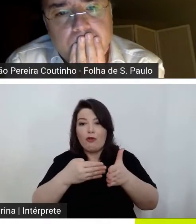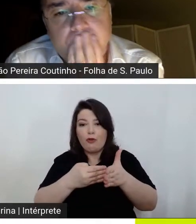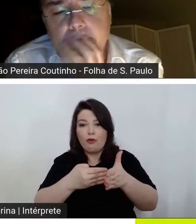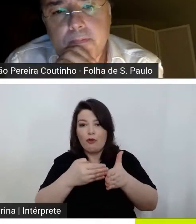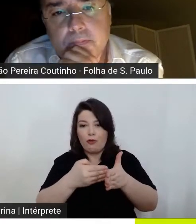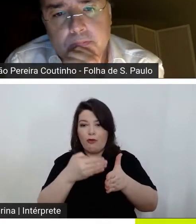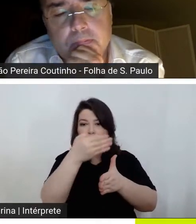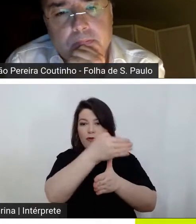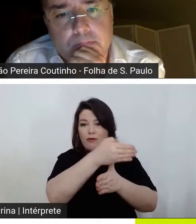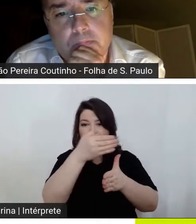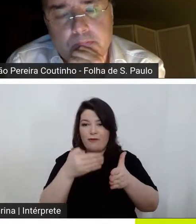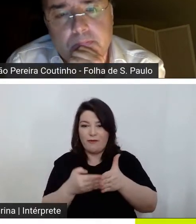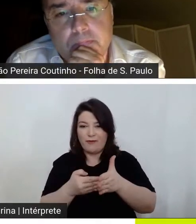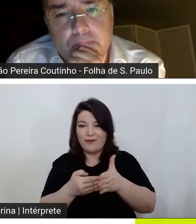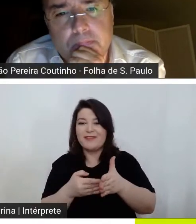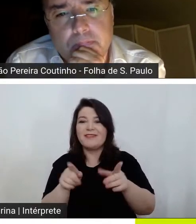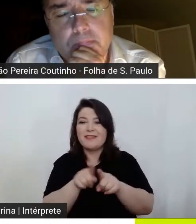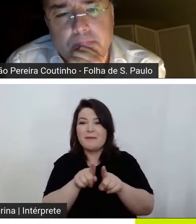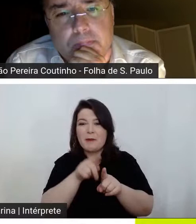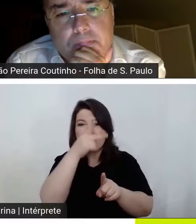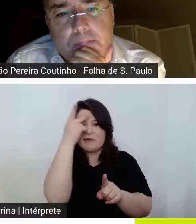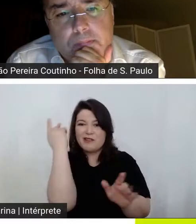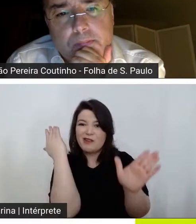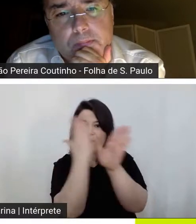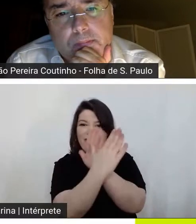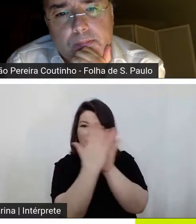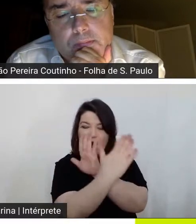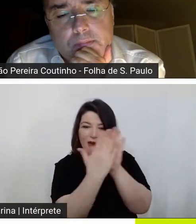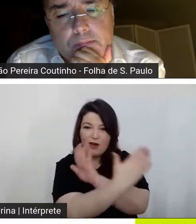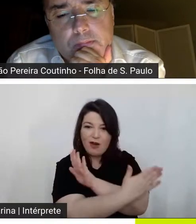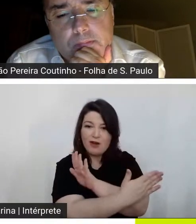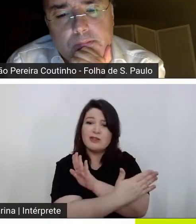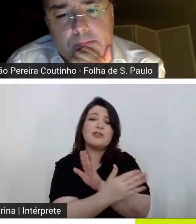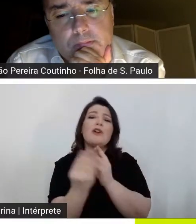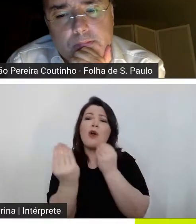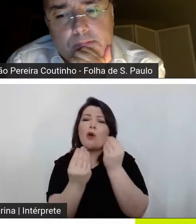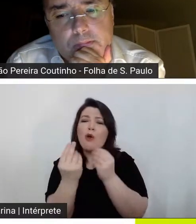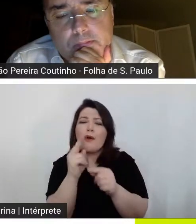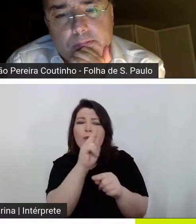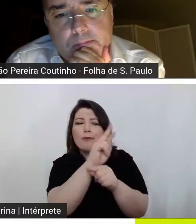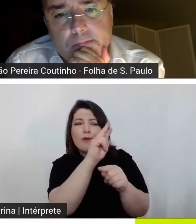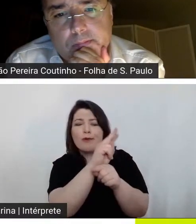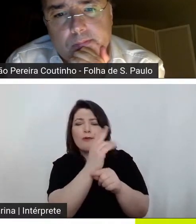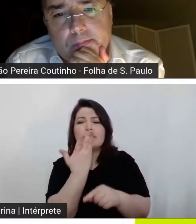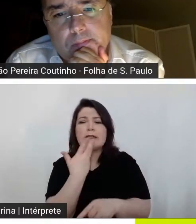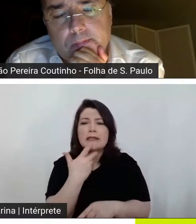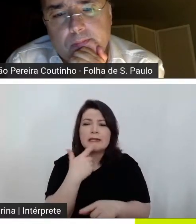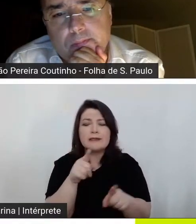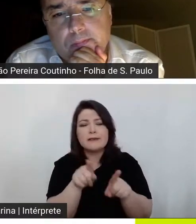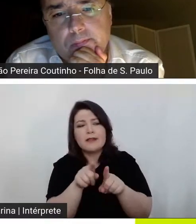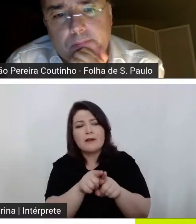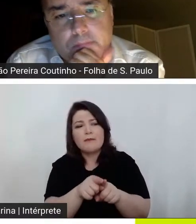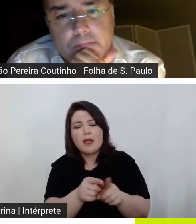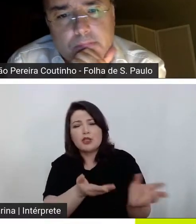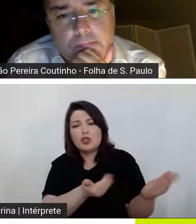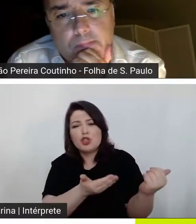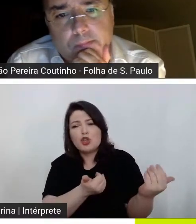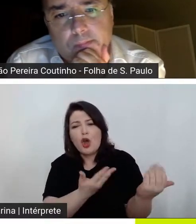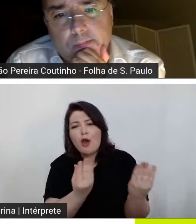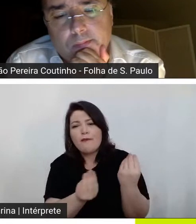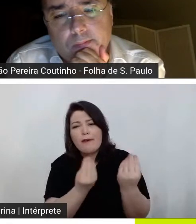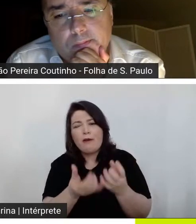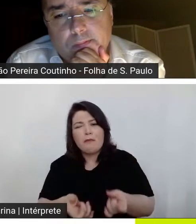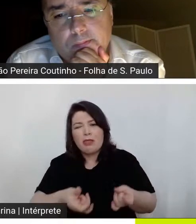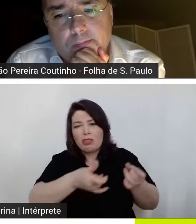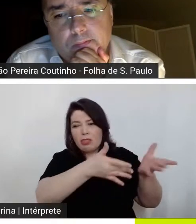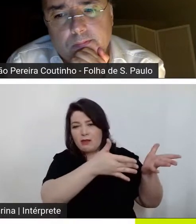refugiados de como se cuida ou se descuida das crianças dos jovens é um filme muito trágico